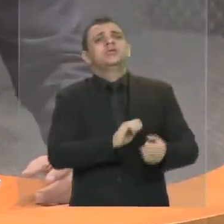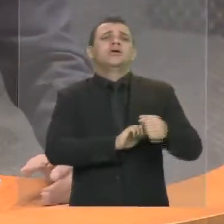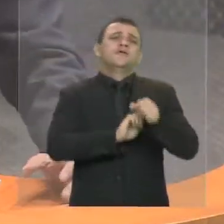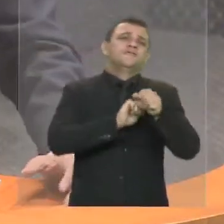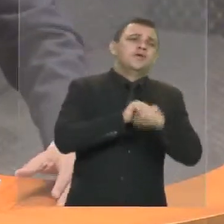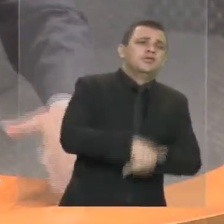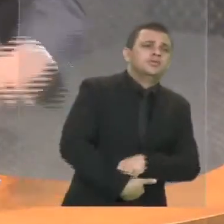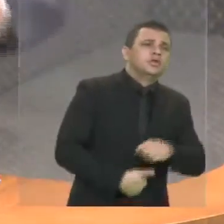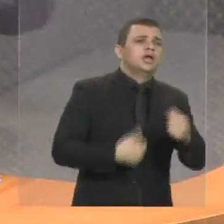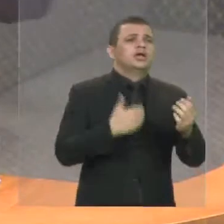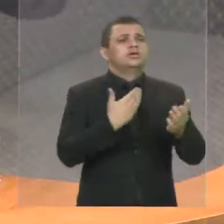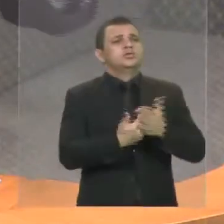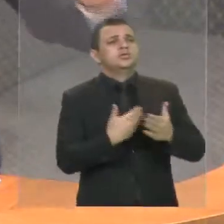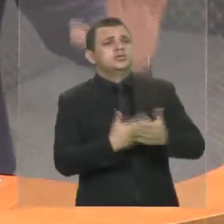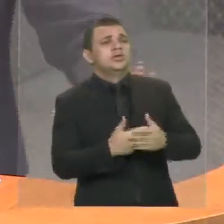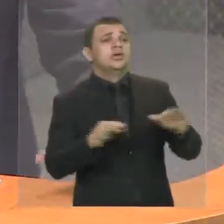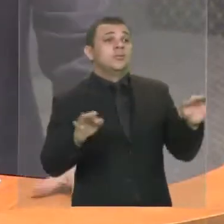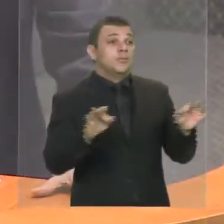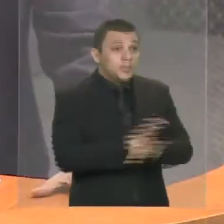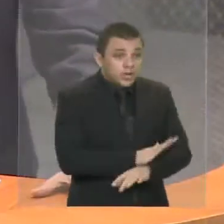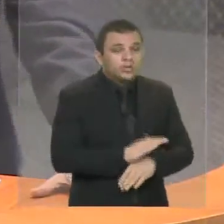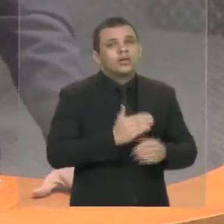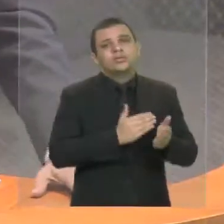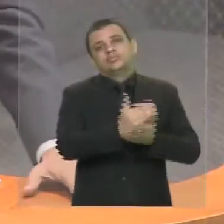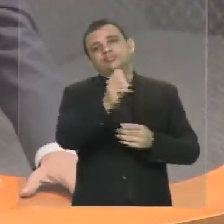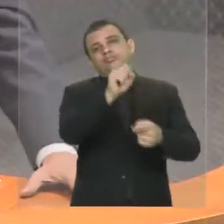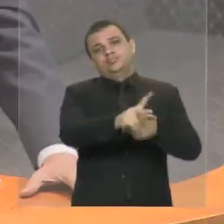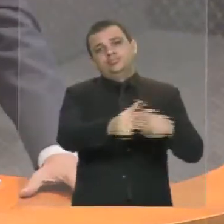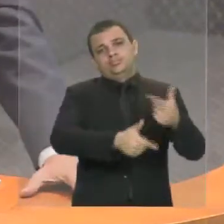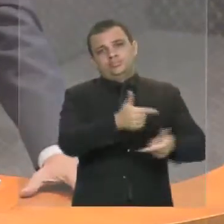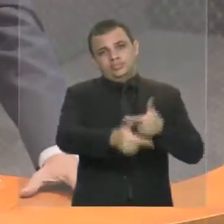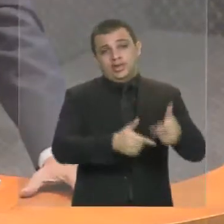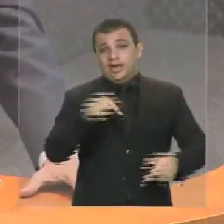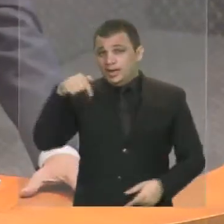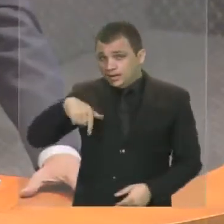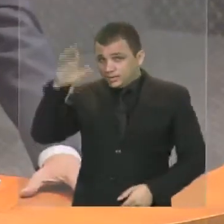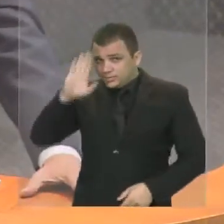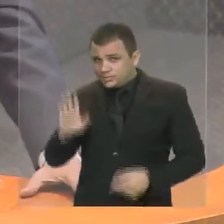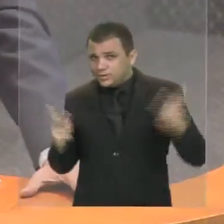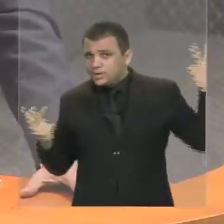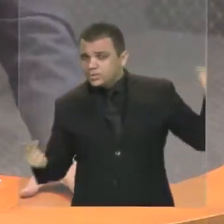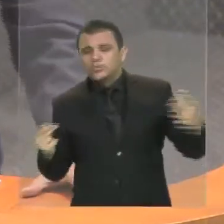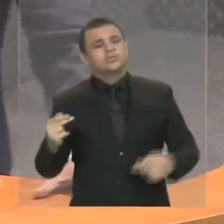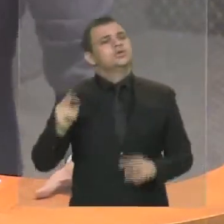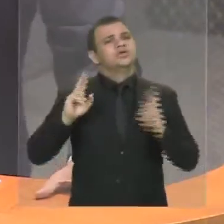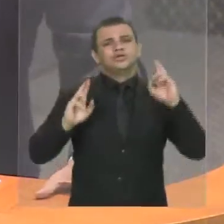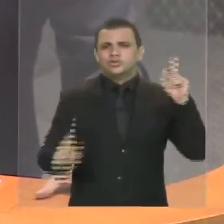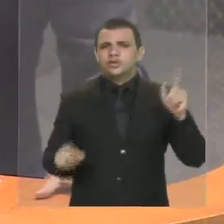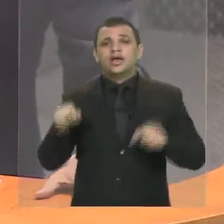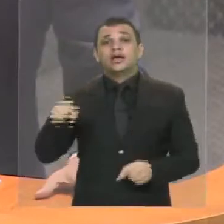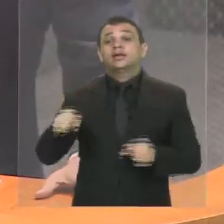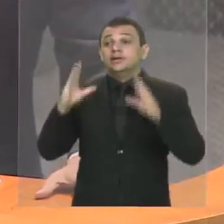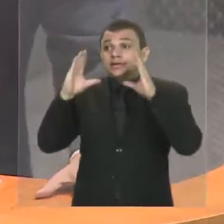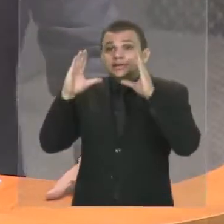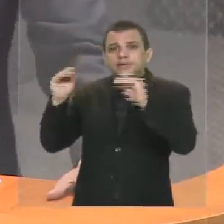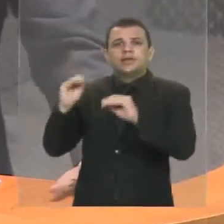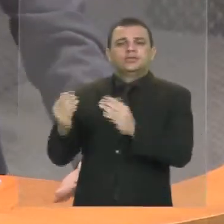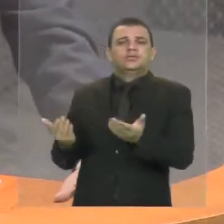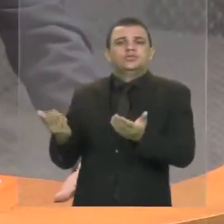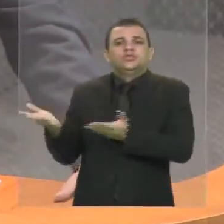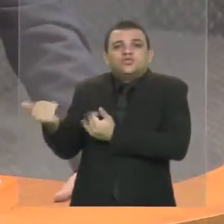sua faculdade e depois entrar no mercado de trabalho. Aqui não. Aqui se começa a trabalhar muito cedo,